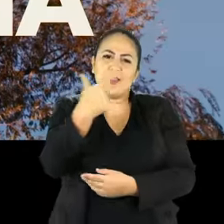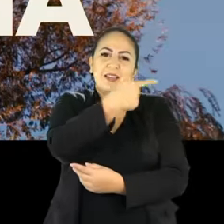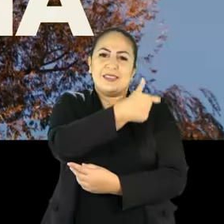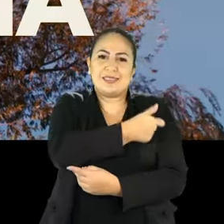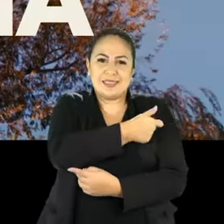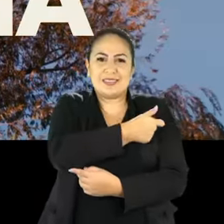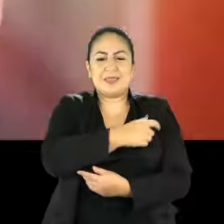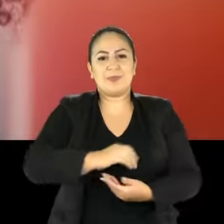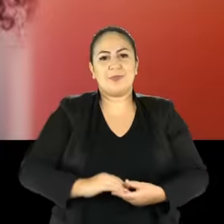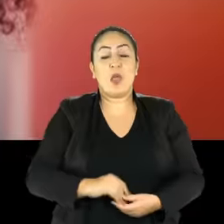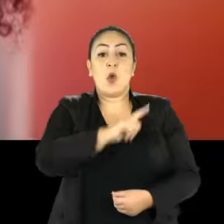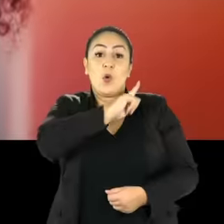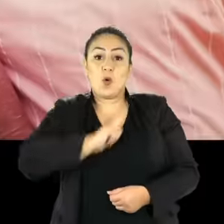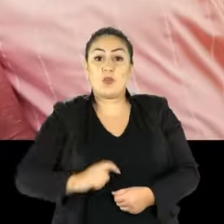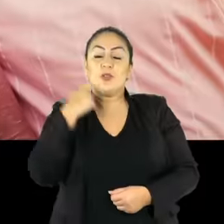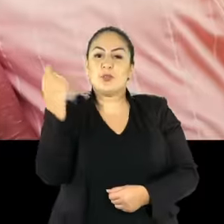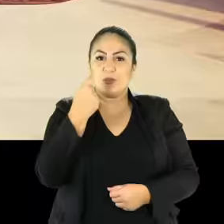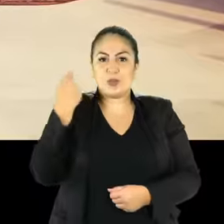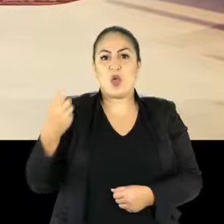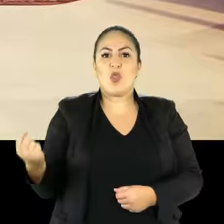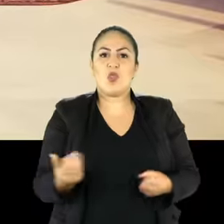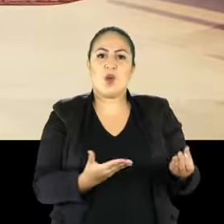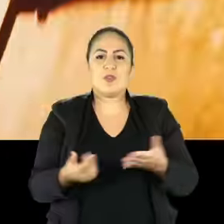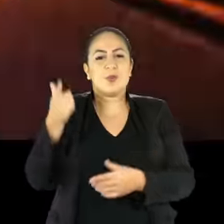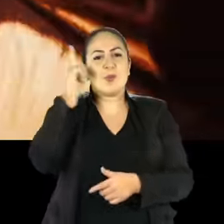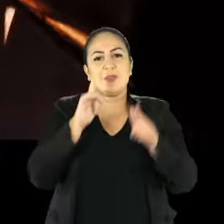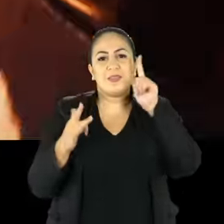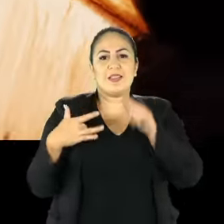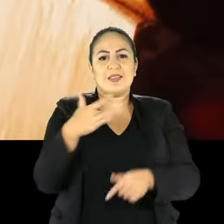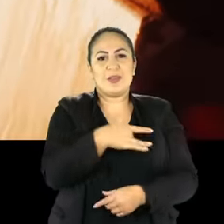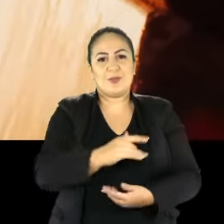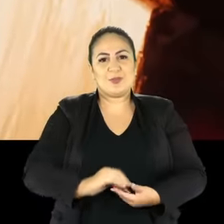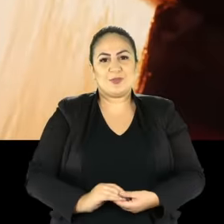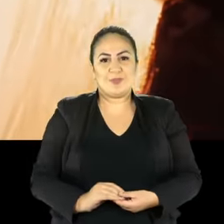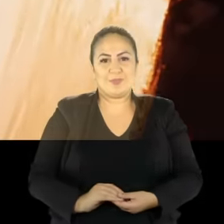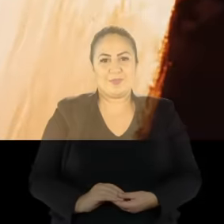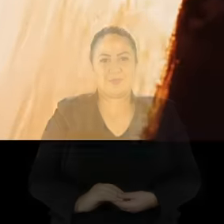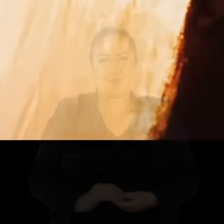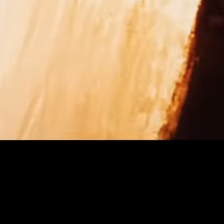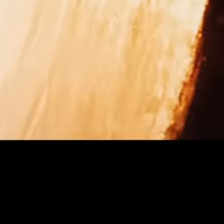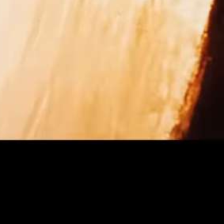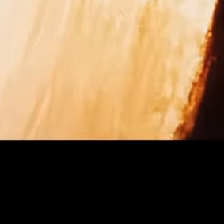Partiu vacina. Governo do Rio Grande do Sul. Novas façanhas na saúde. Obrigado.